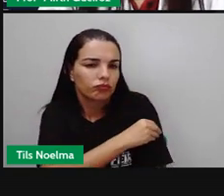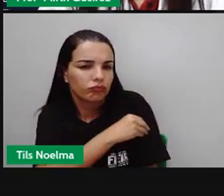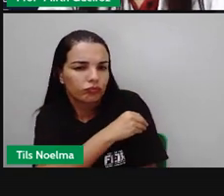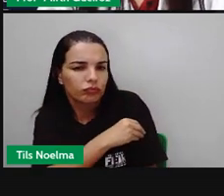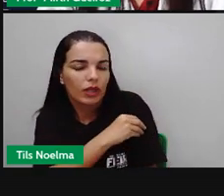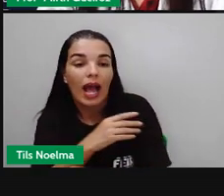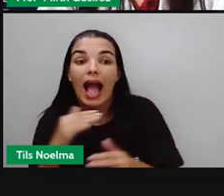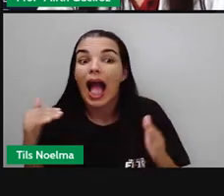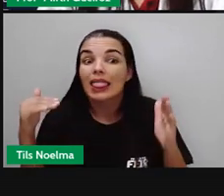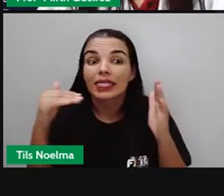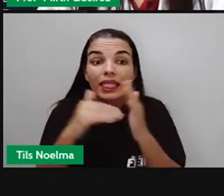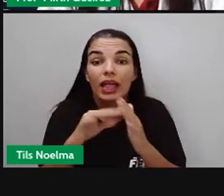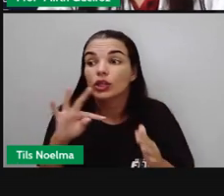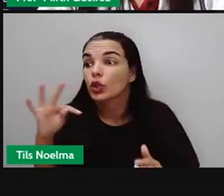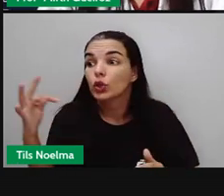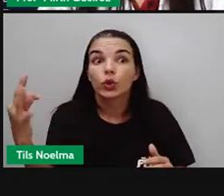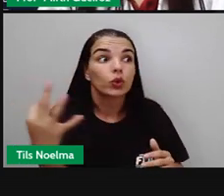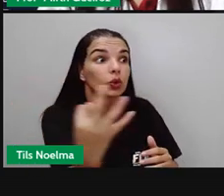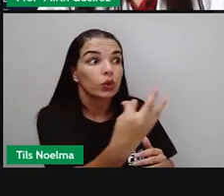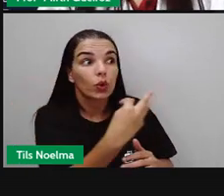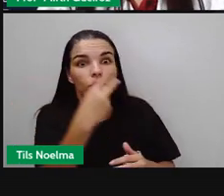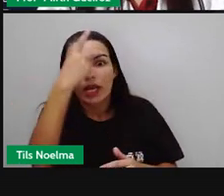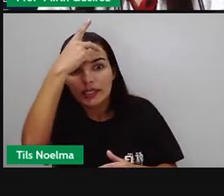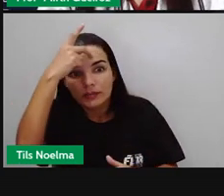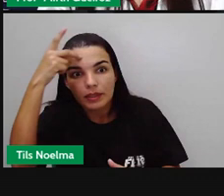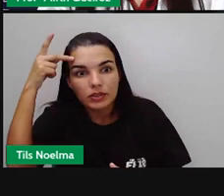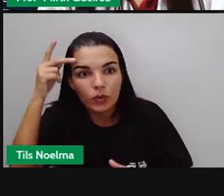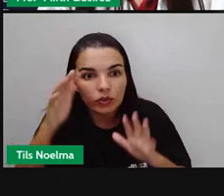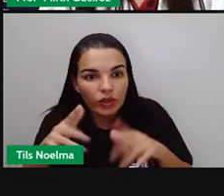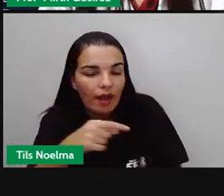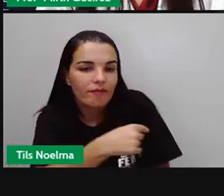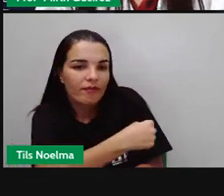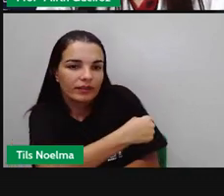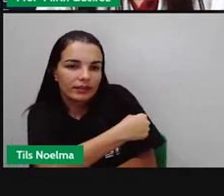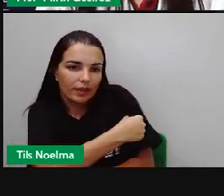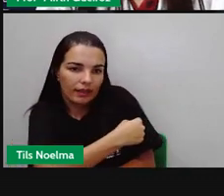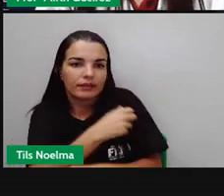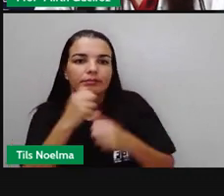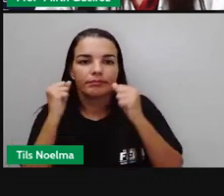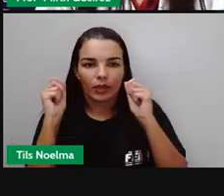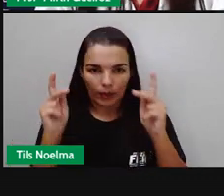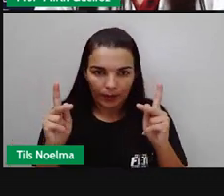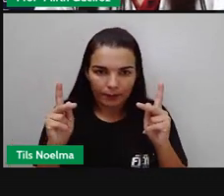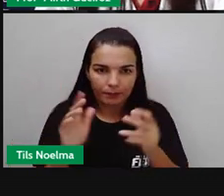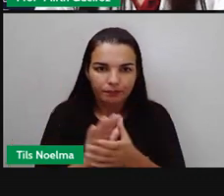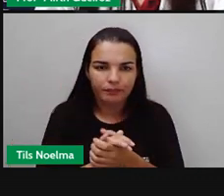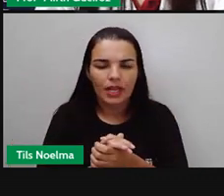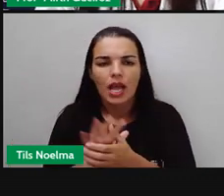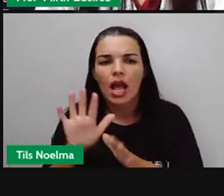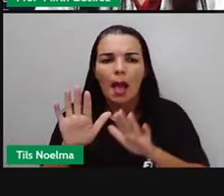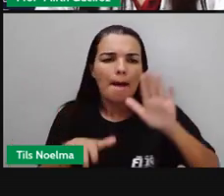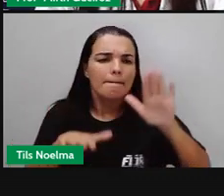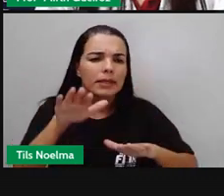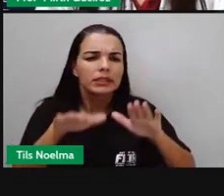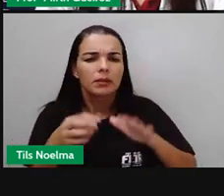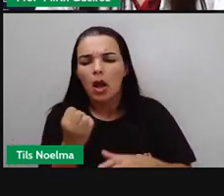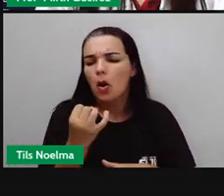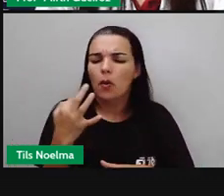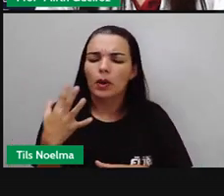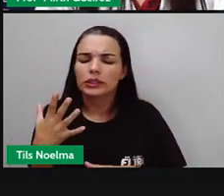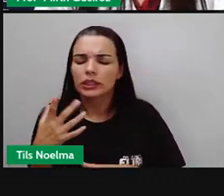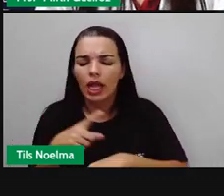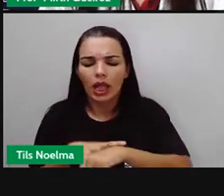população, com fé em Deus que isso vai acontecer, consiga ser vacinada. Quanto tempo após a vacinação estar